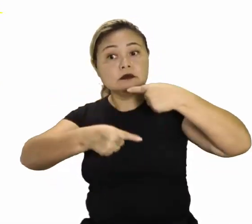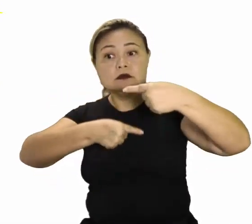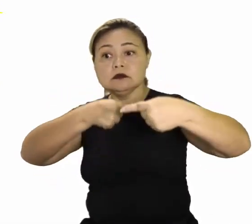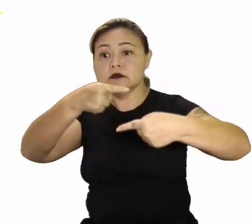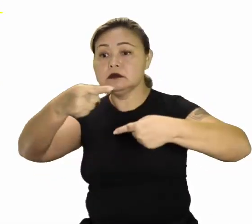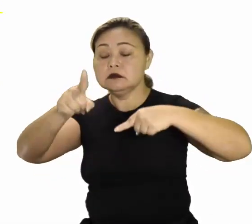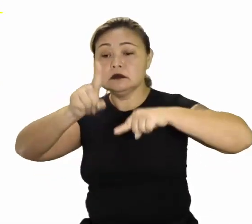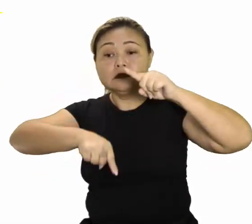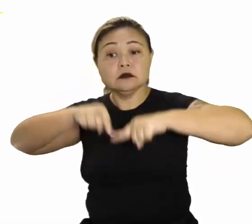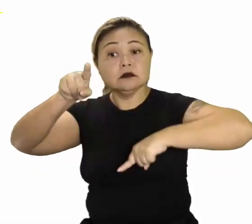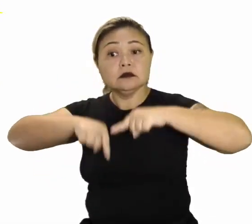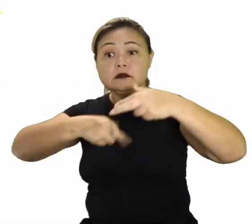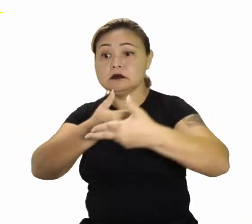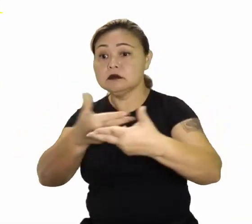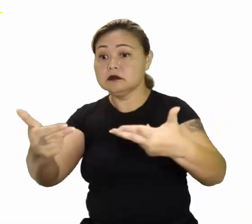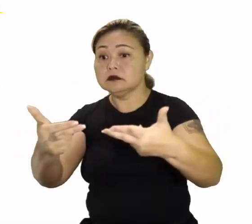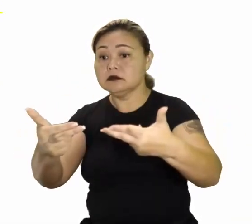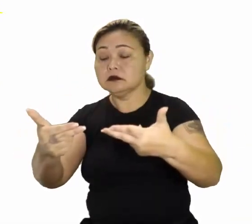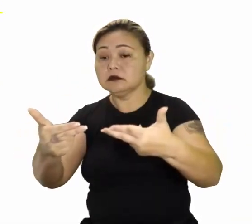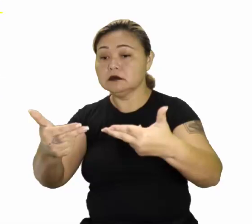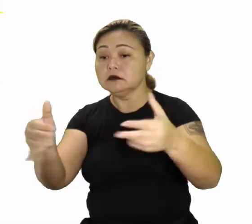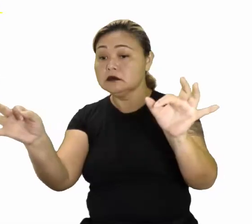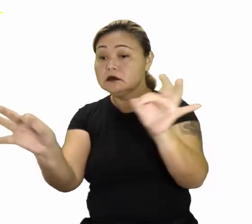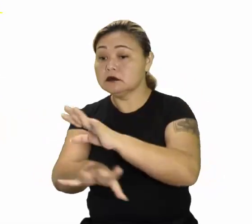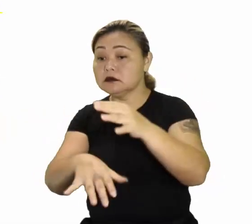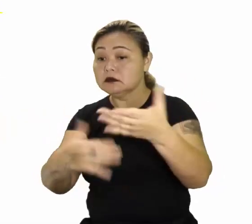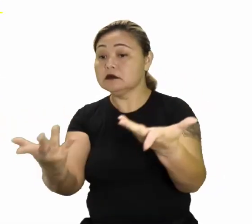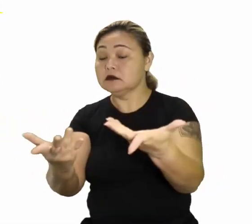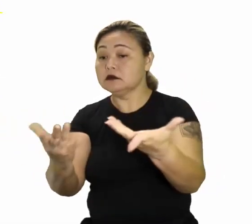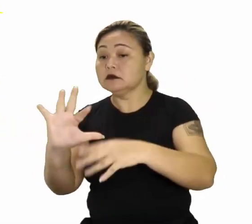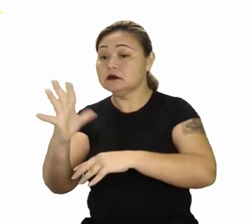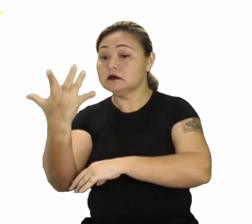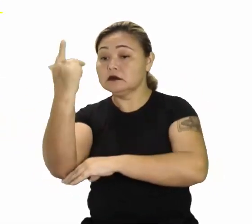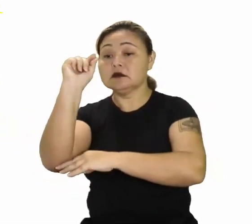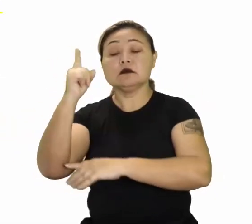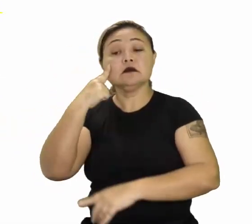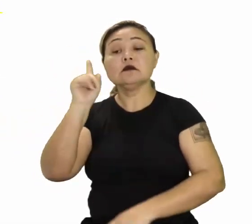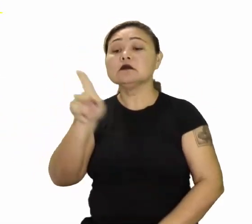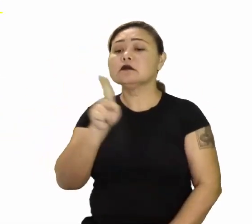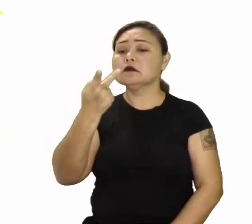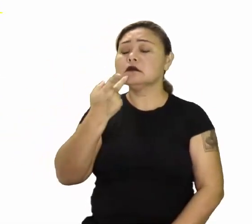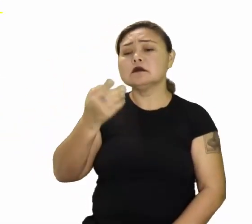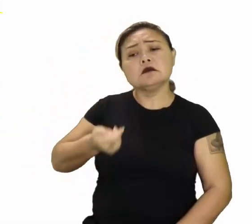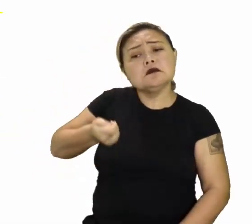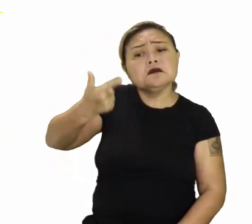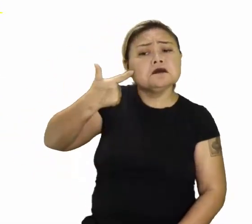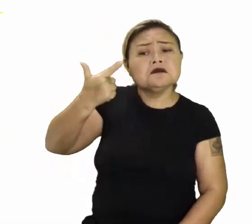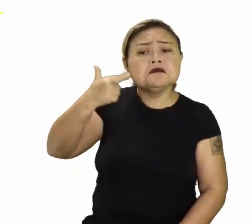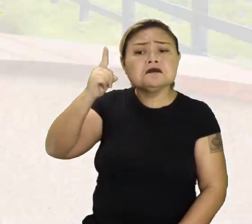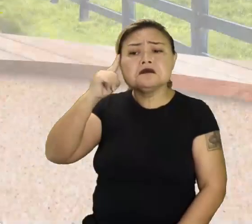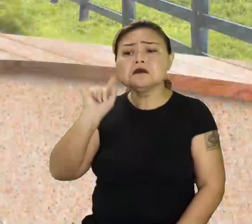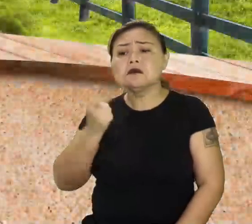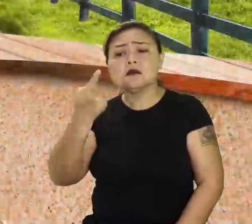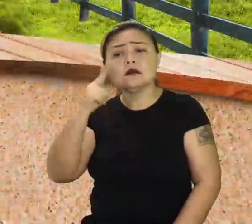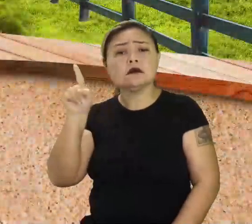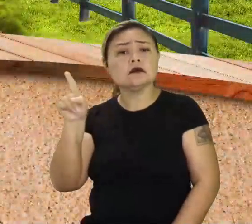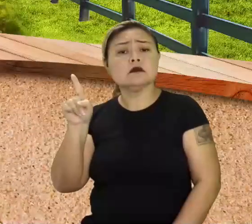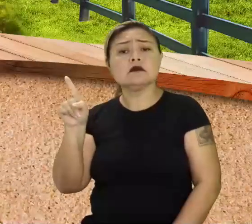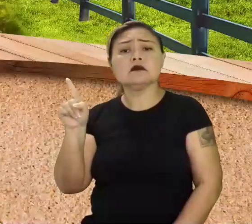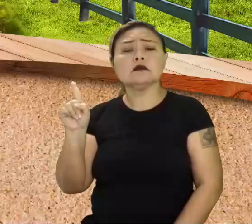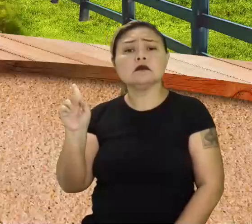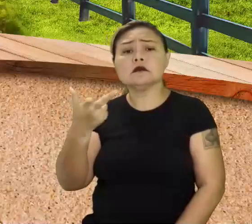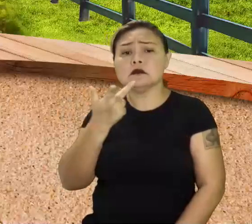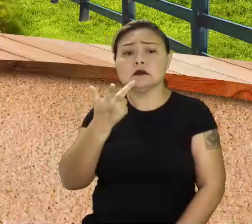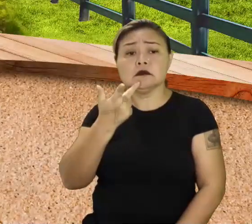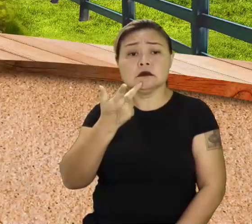ciclos de produção. Professor, me dá uma dica aí. Me ajuda aqui. Aqui na tela, minha diretora.